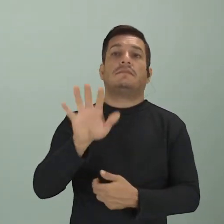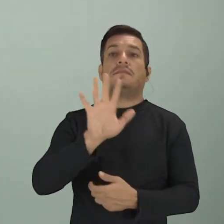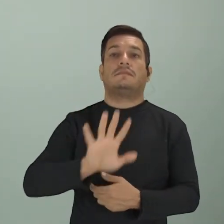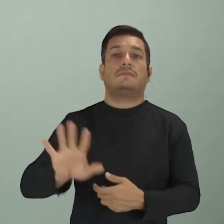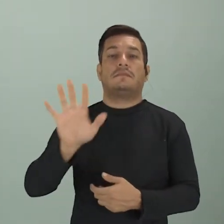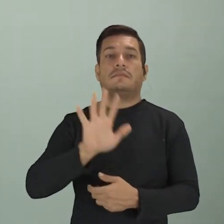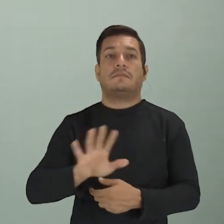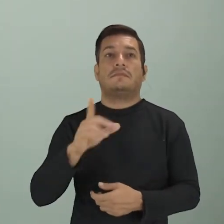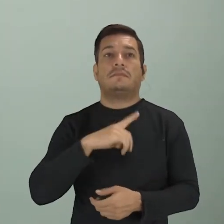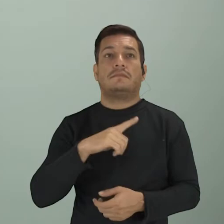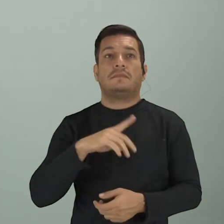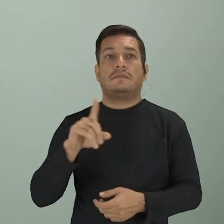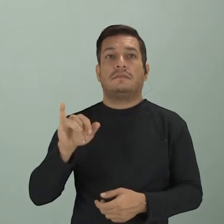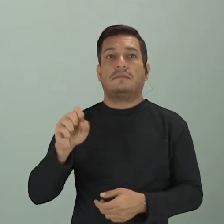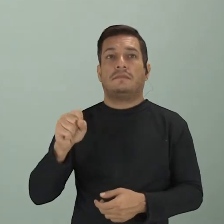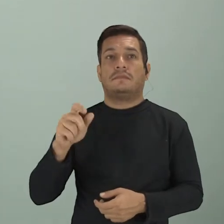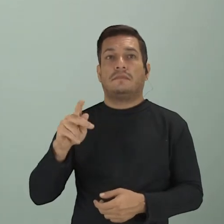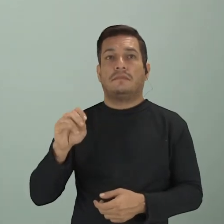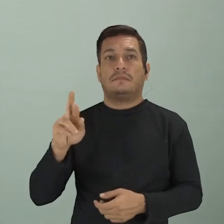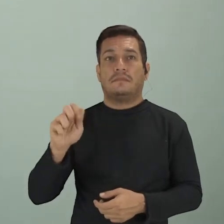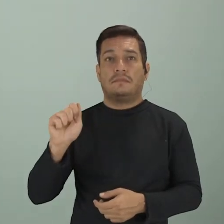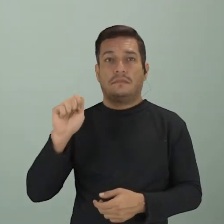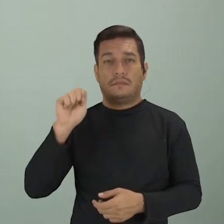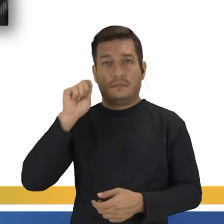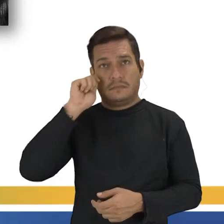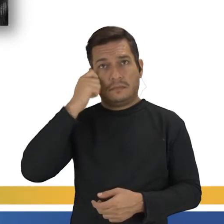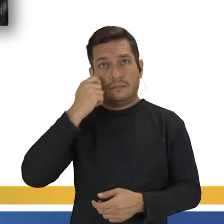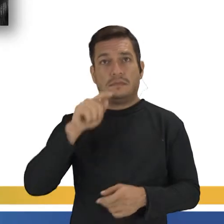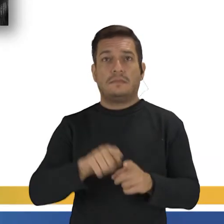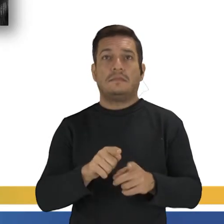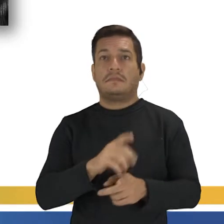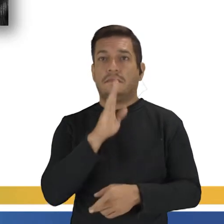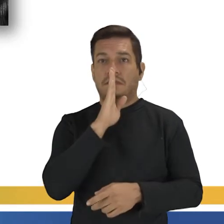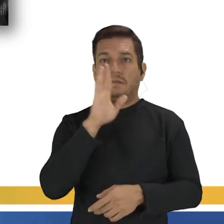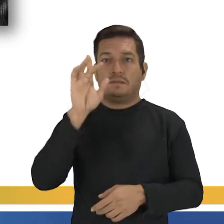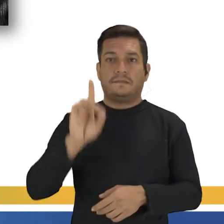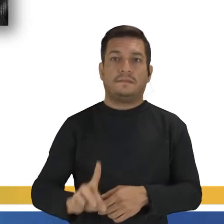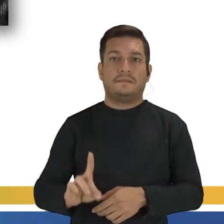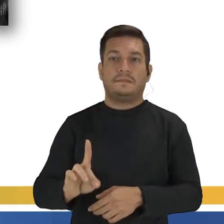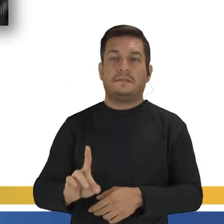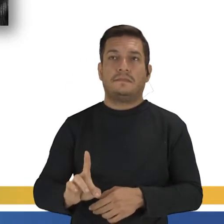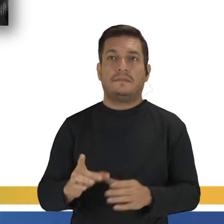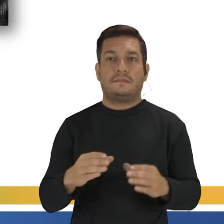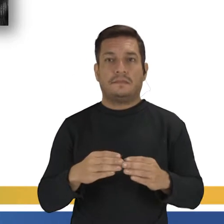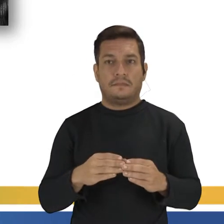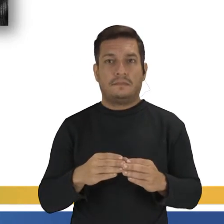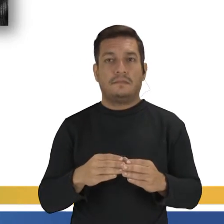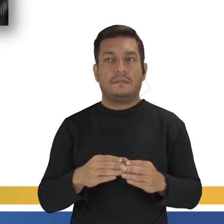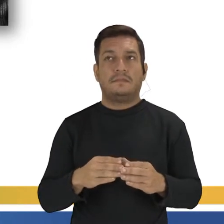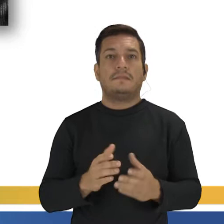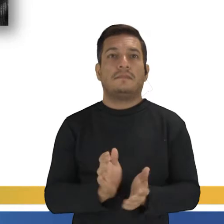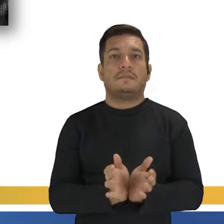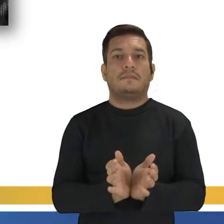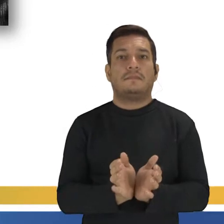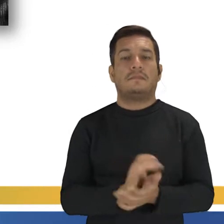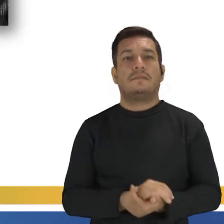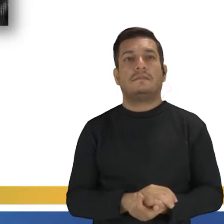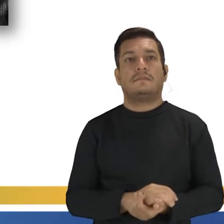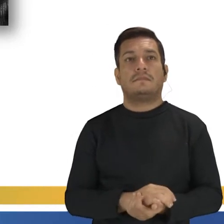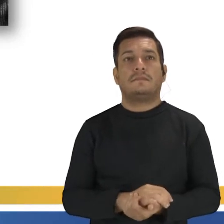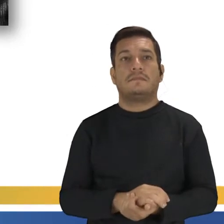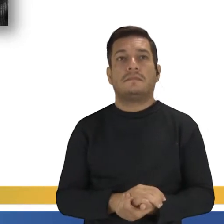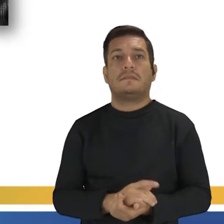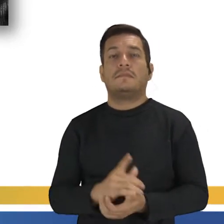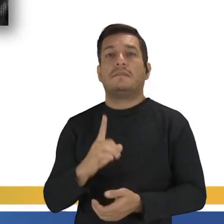a questão da diáspora negra e a omissão de direitos à raça, né? A gente